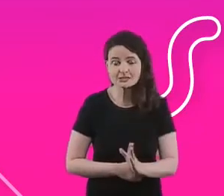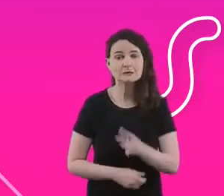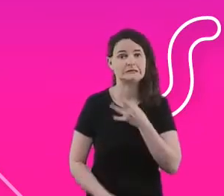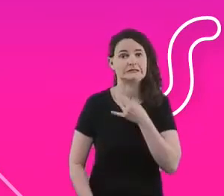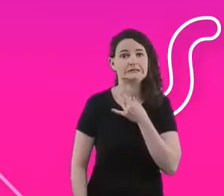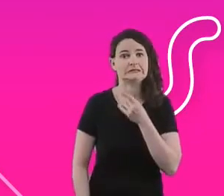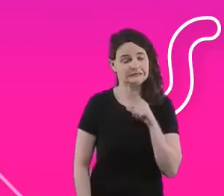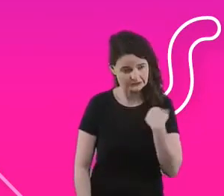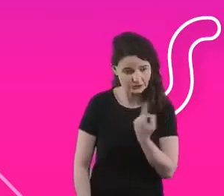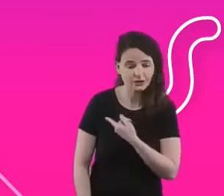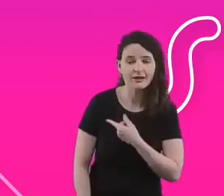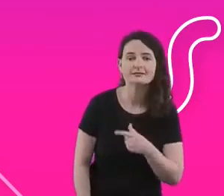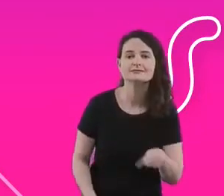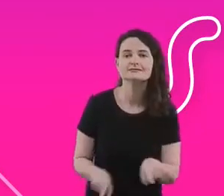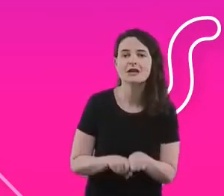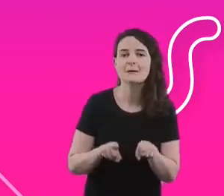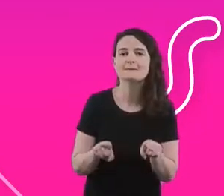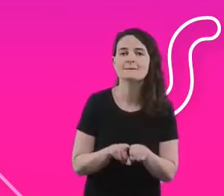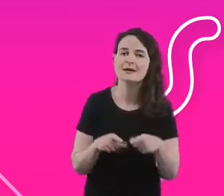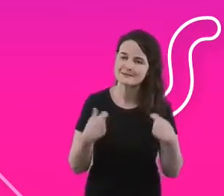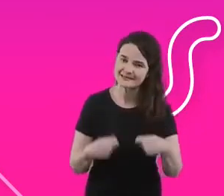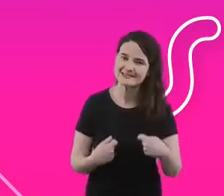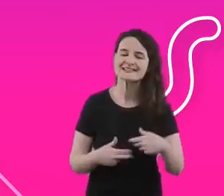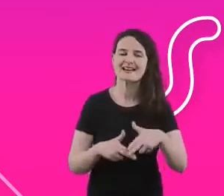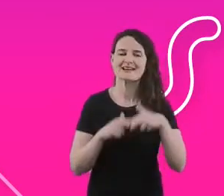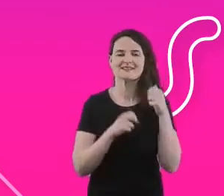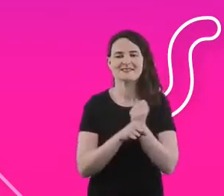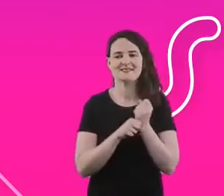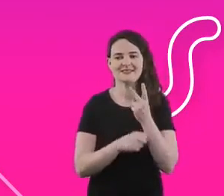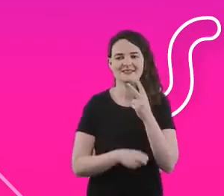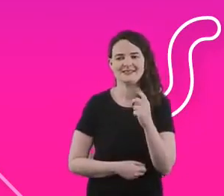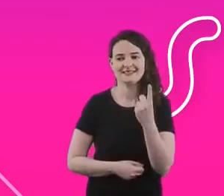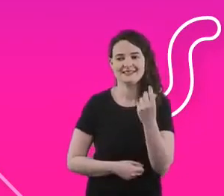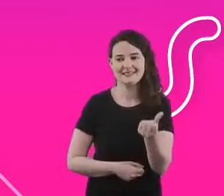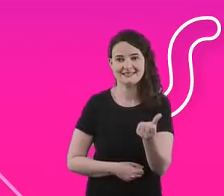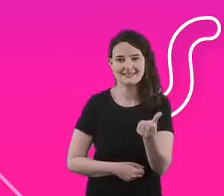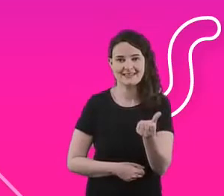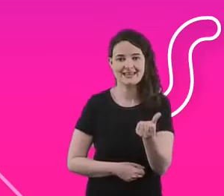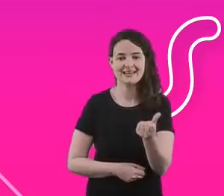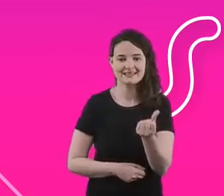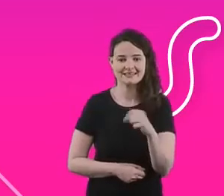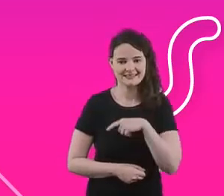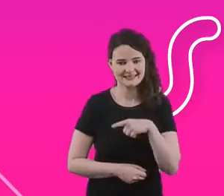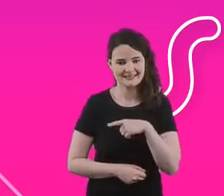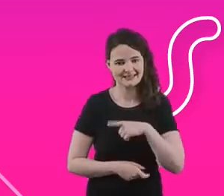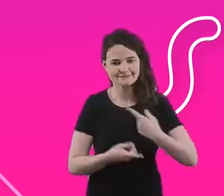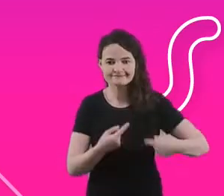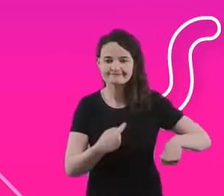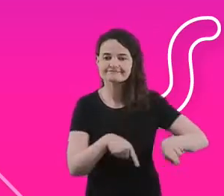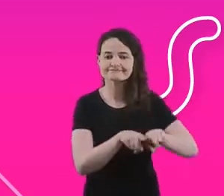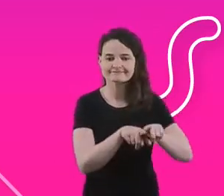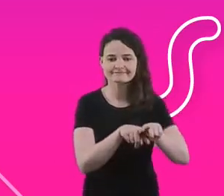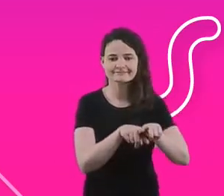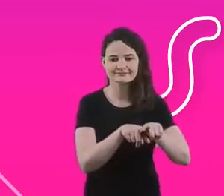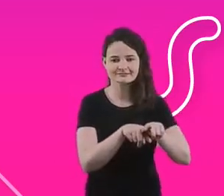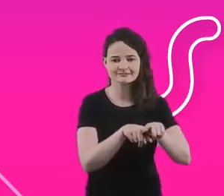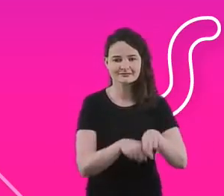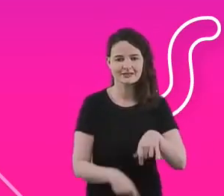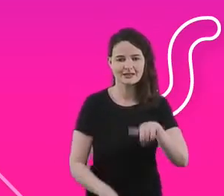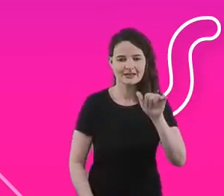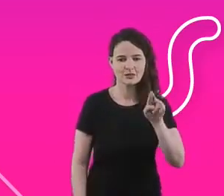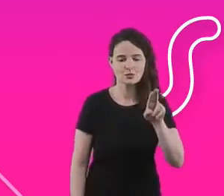E é por isso que, em 2016, a gente se juntou com o Union Social Business, que, na verdade, é uma organização extremamente reconhecida